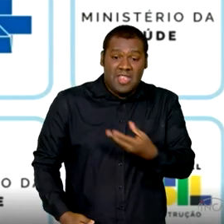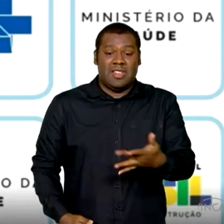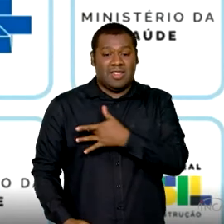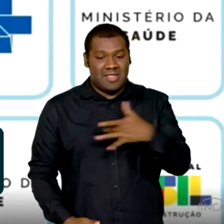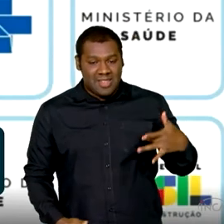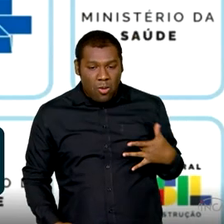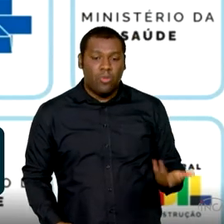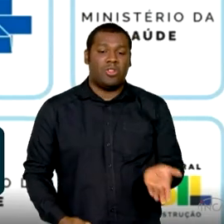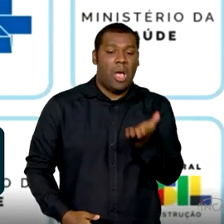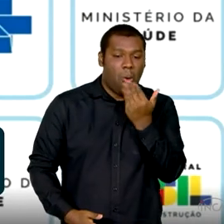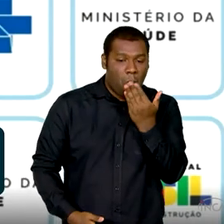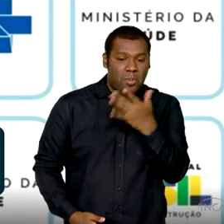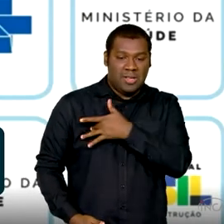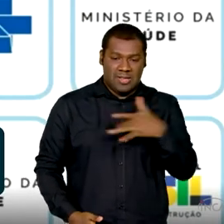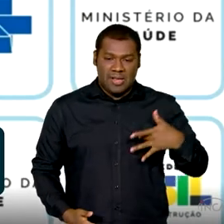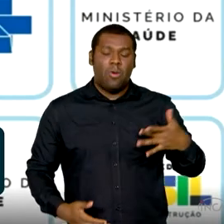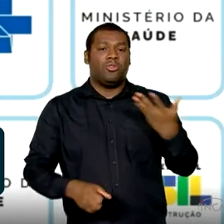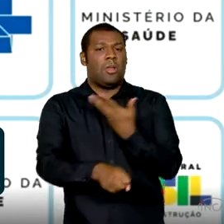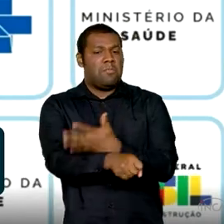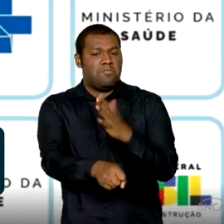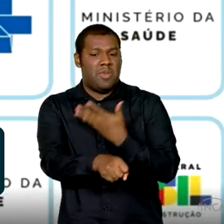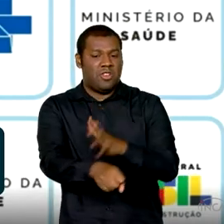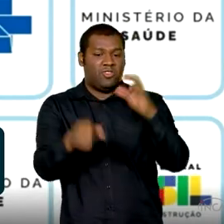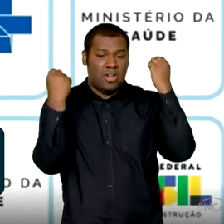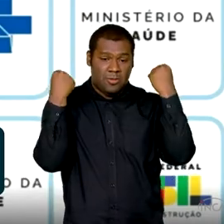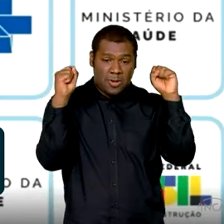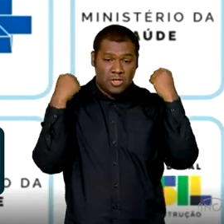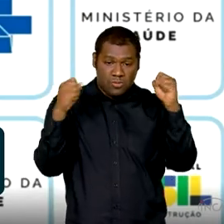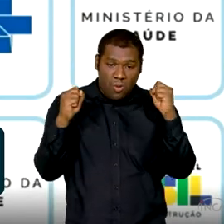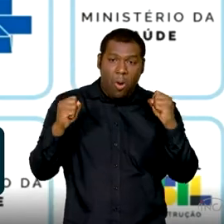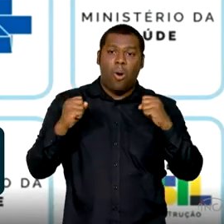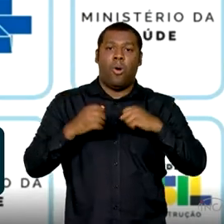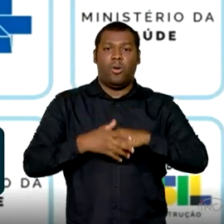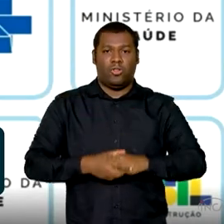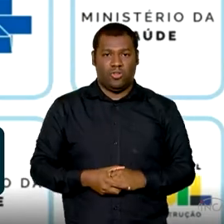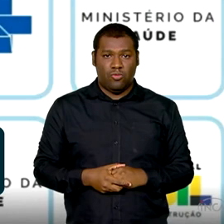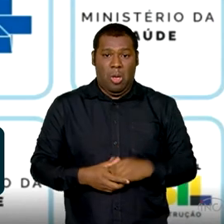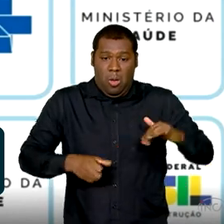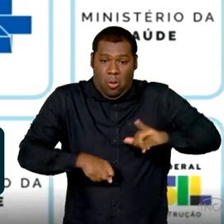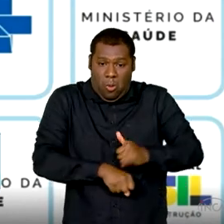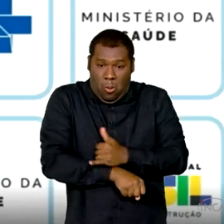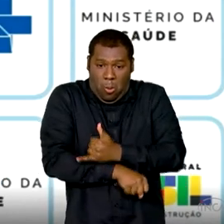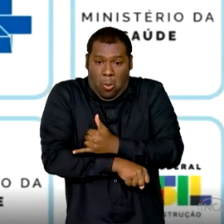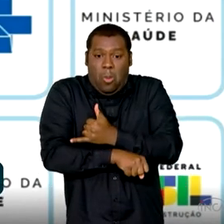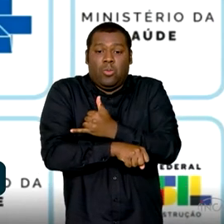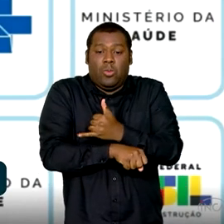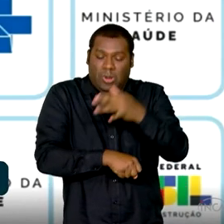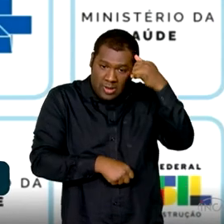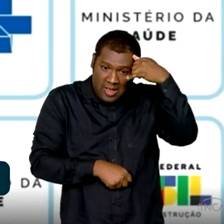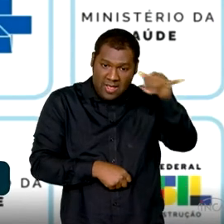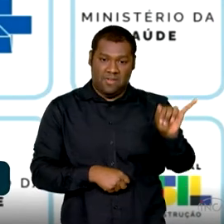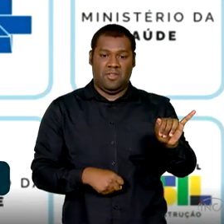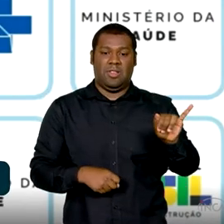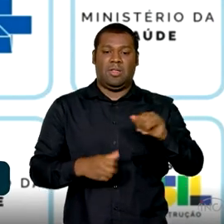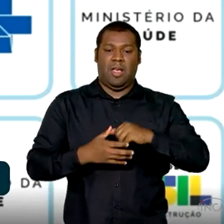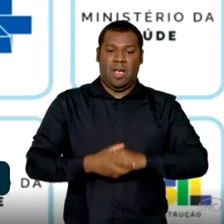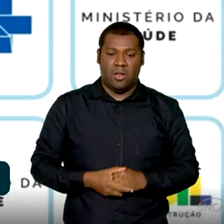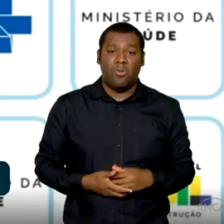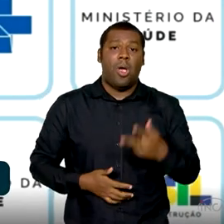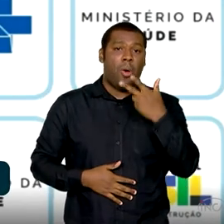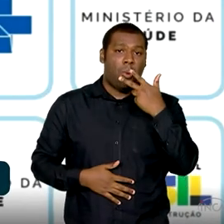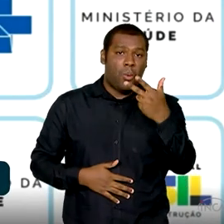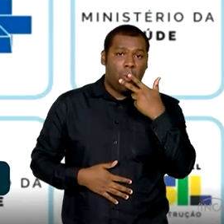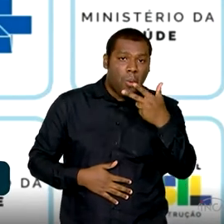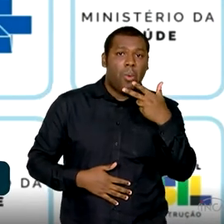saudável, a atividade física, o controle do peso, sem evitando o tabagismo e tantos